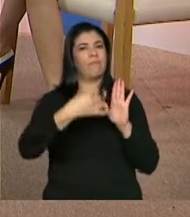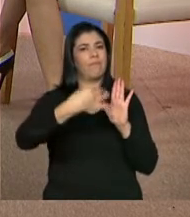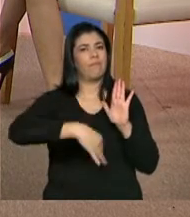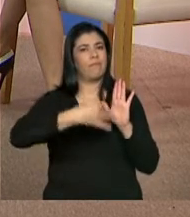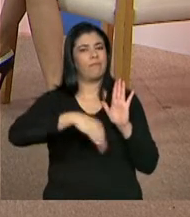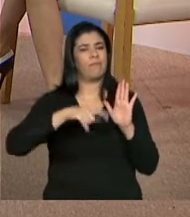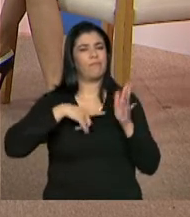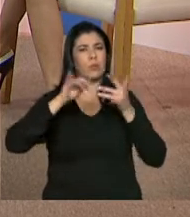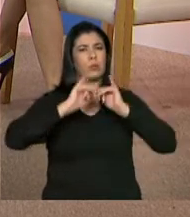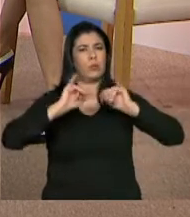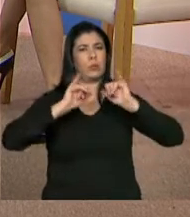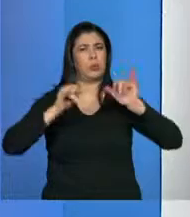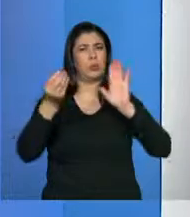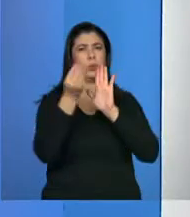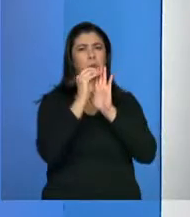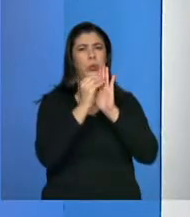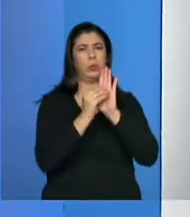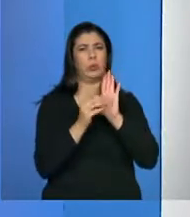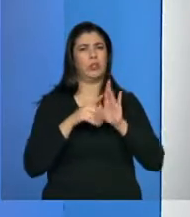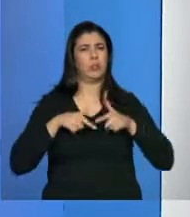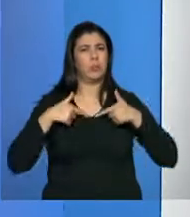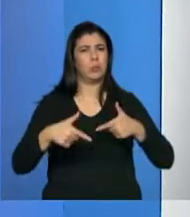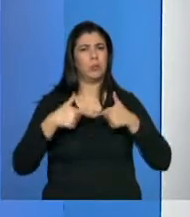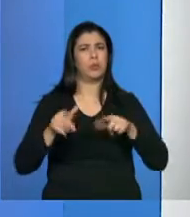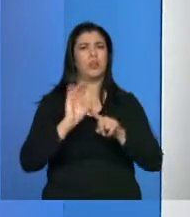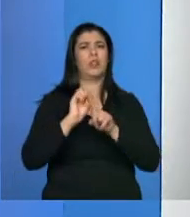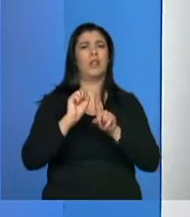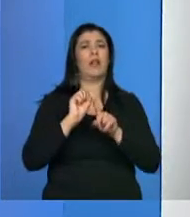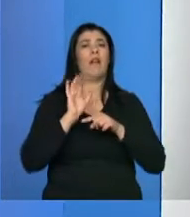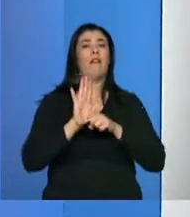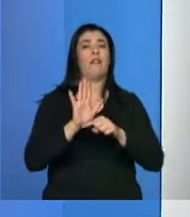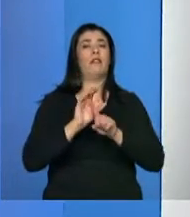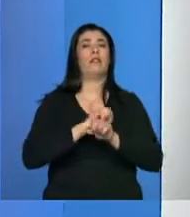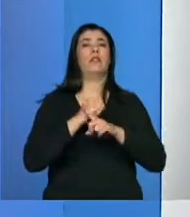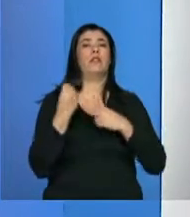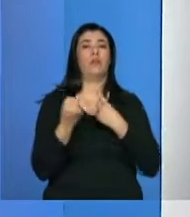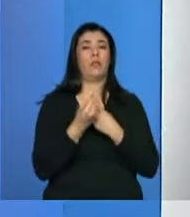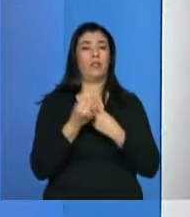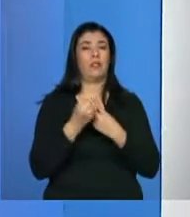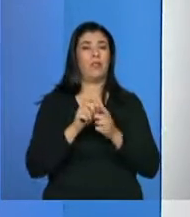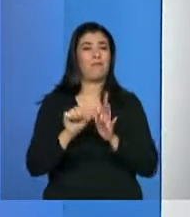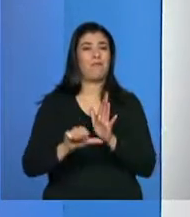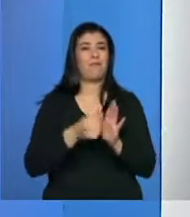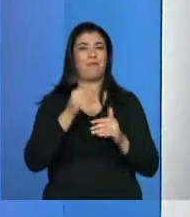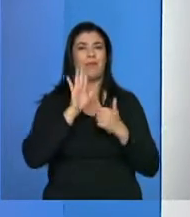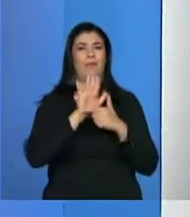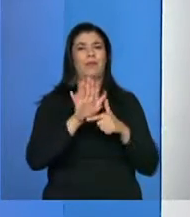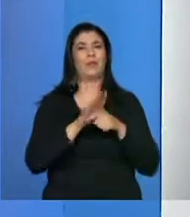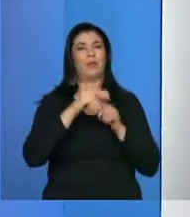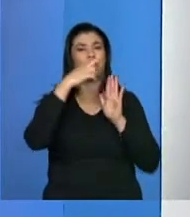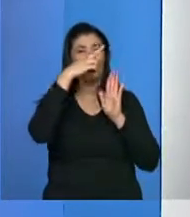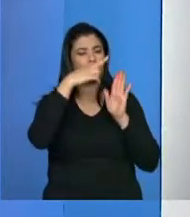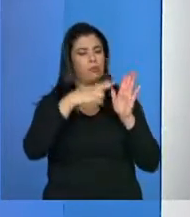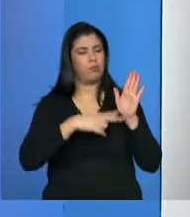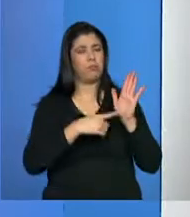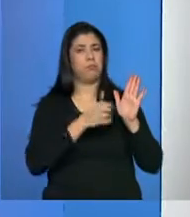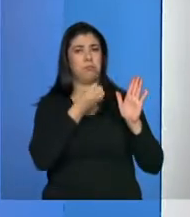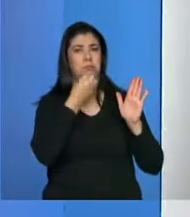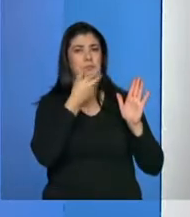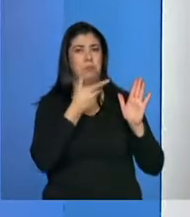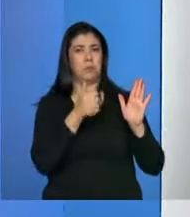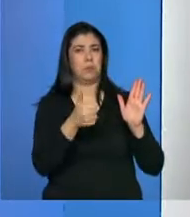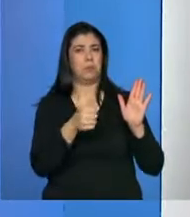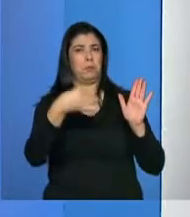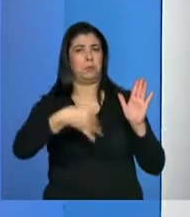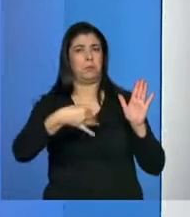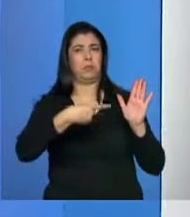militância da assistência social na ponta, que é quem faz o Cadastro Único. Quer dizer, todo um olhar muito qualificado